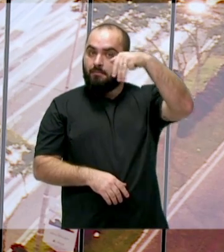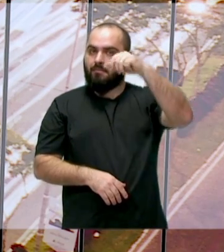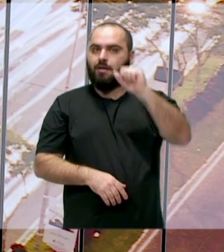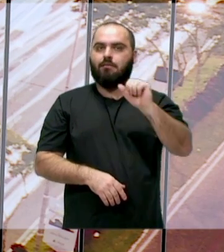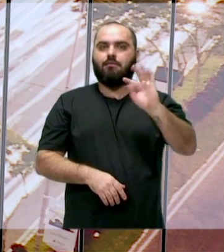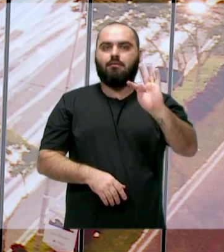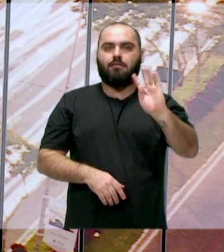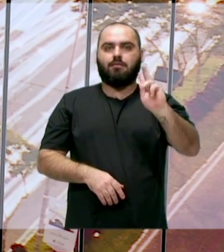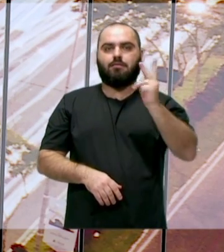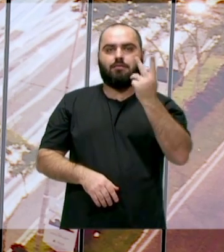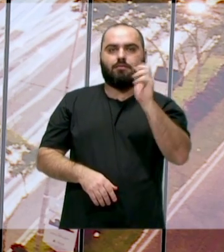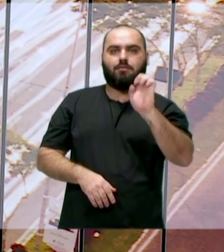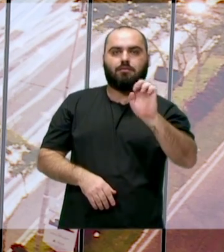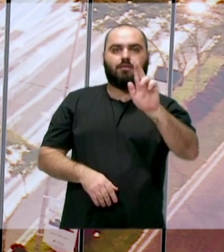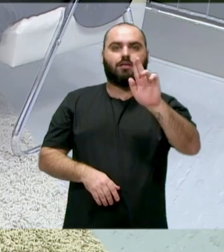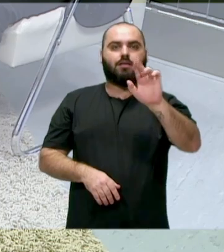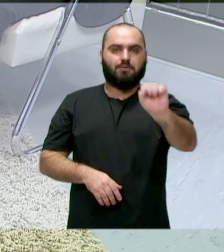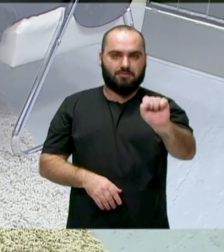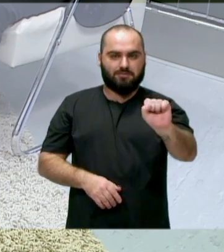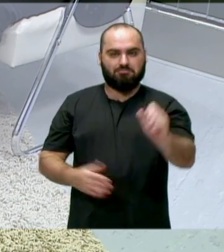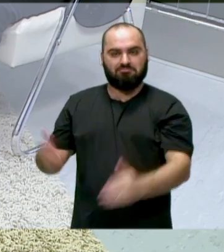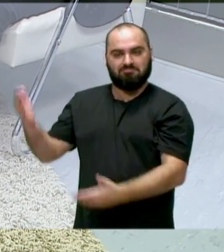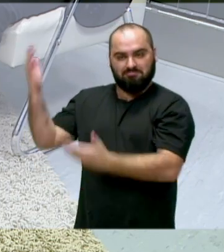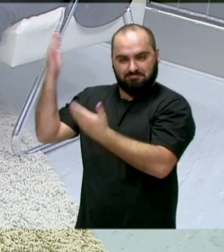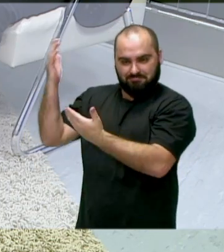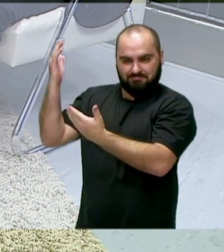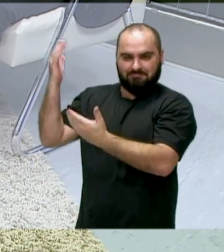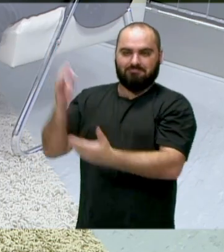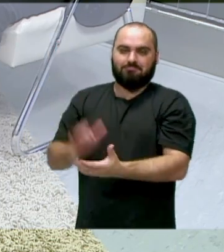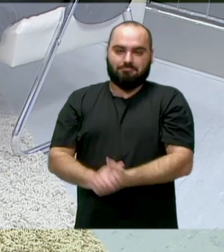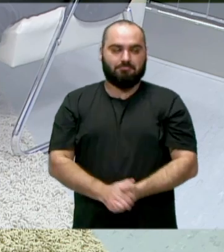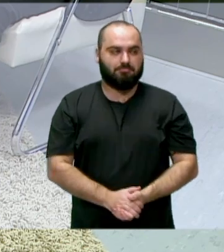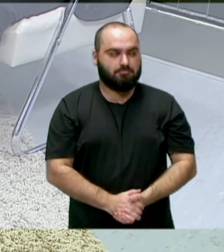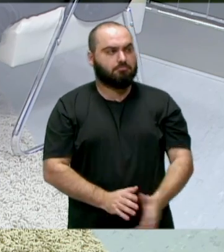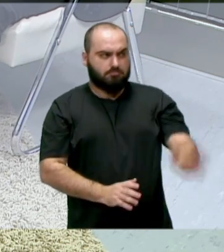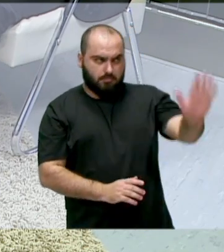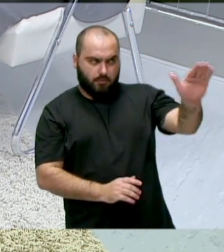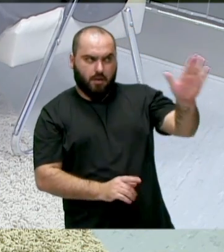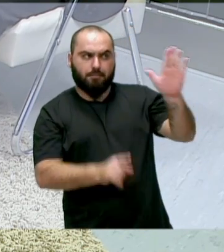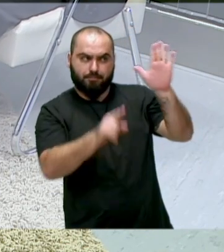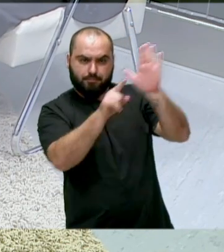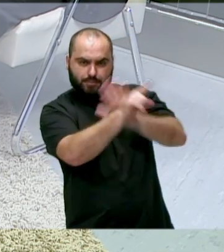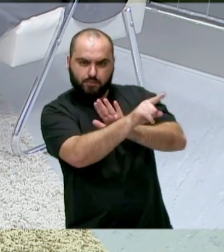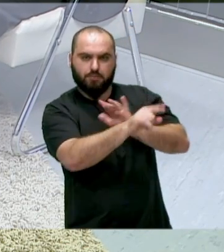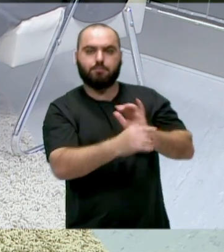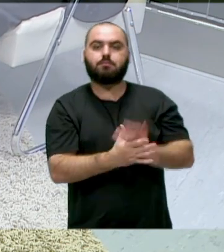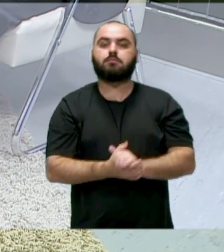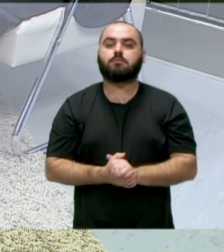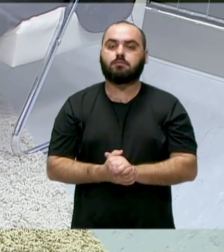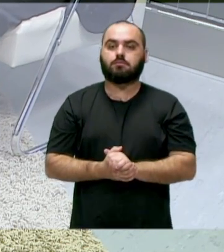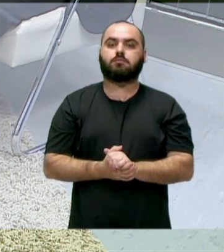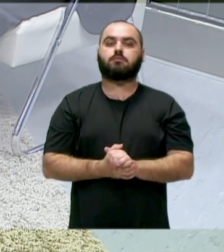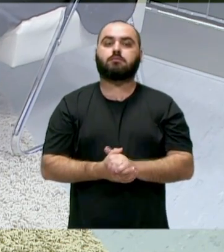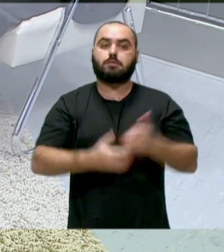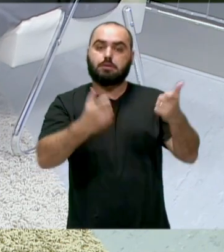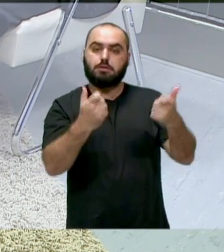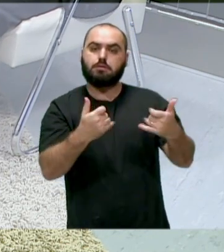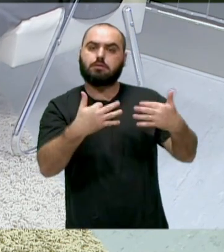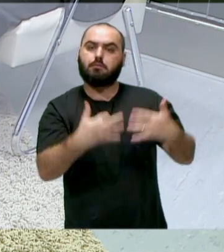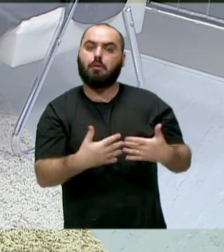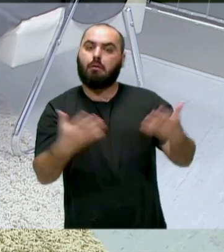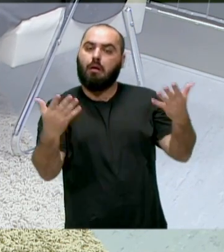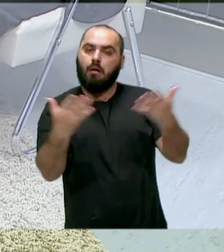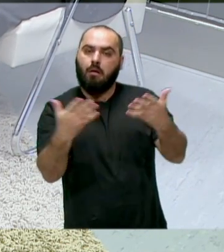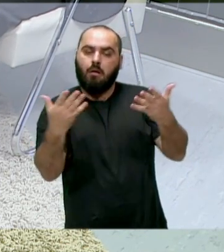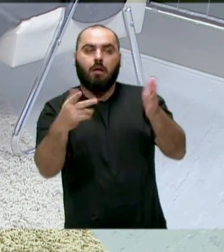Matheus Provesi Tolentino. Bom, vereador, eu quero que o senhor conte para nós agora o seu olhar político